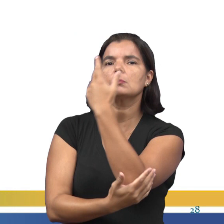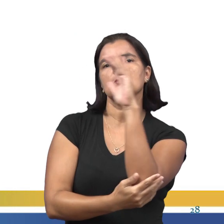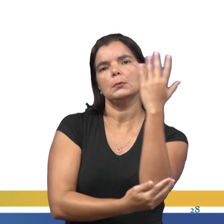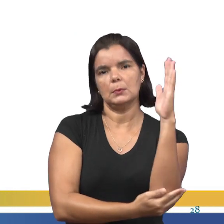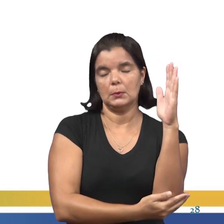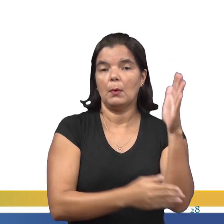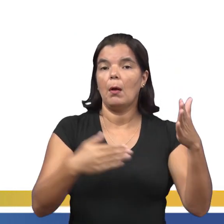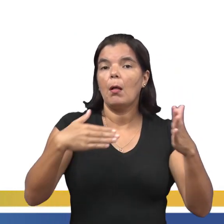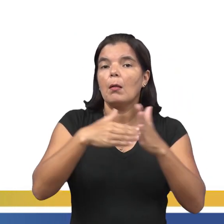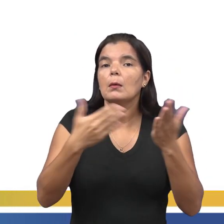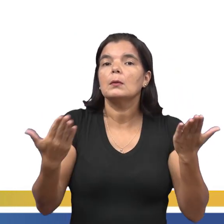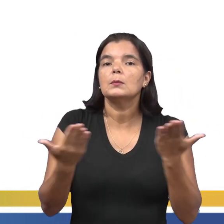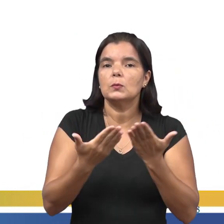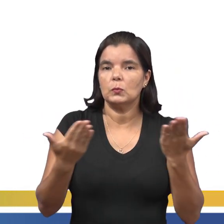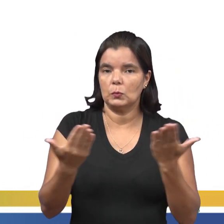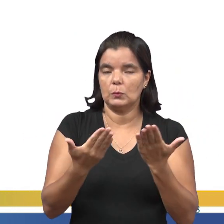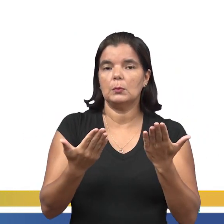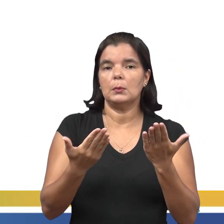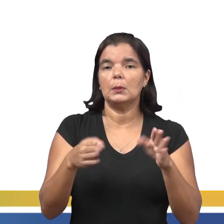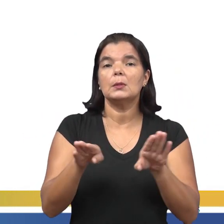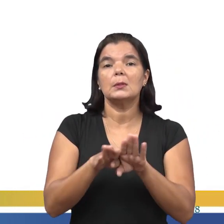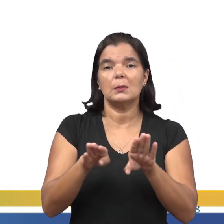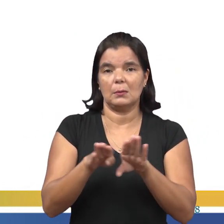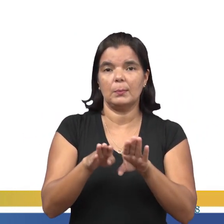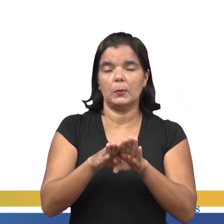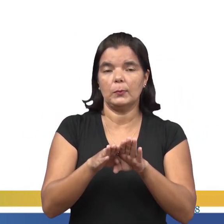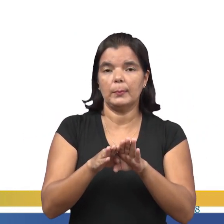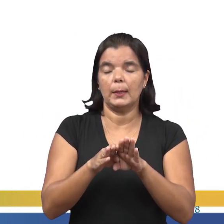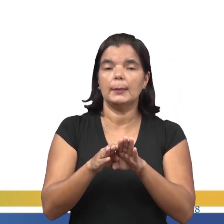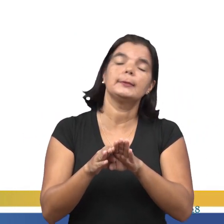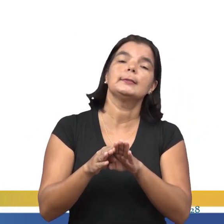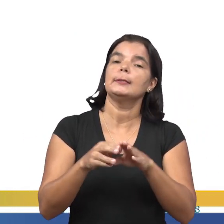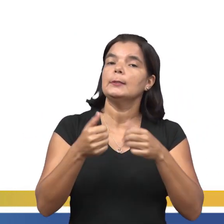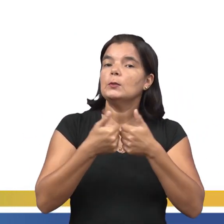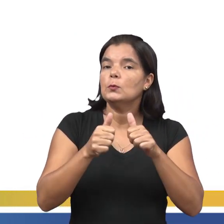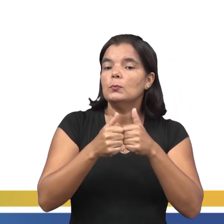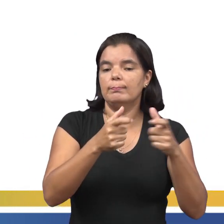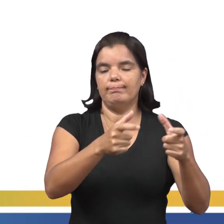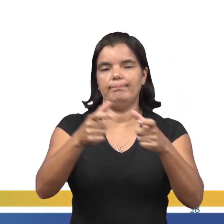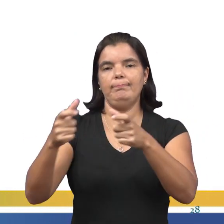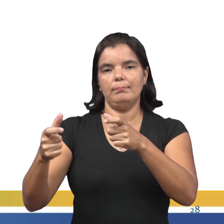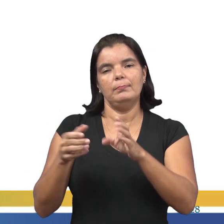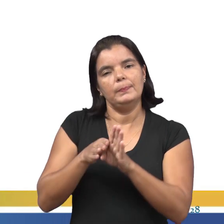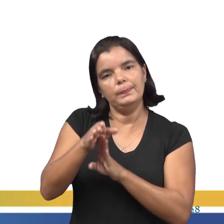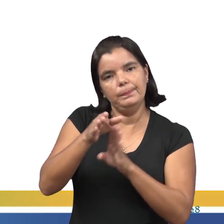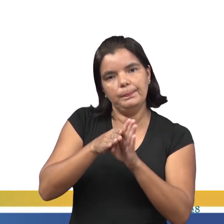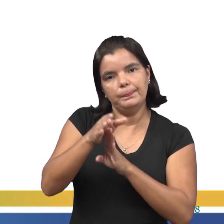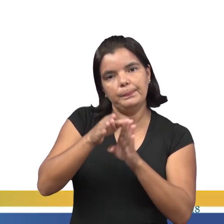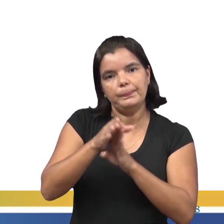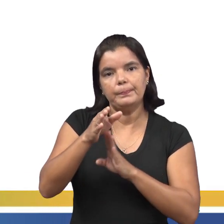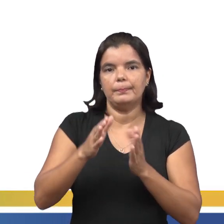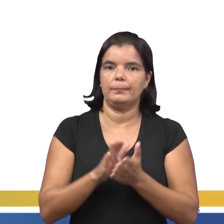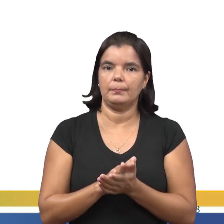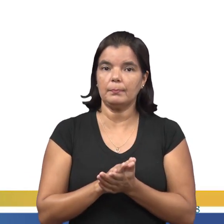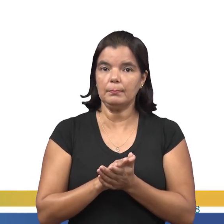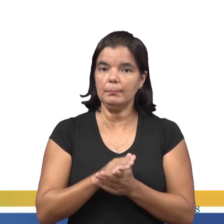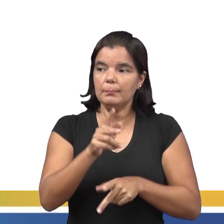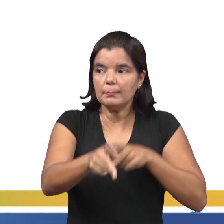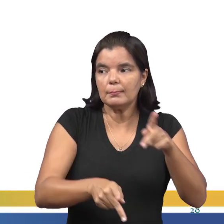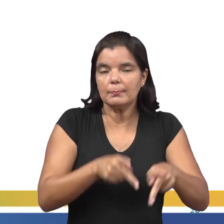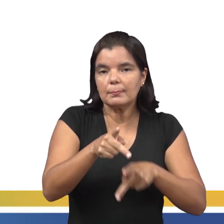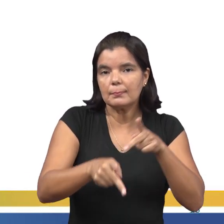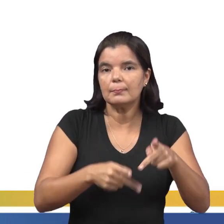além de até hoje constituir a base dos transportes da região, orientando a distribuição da